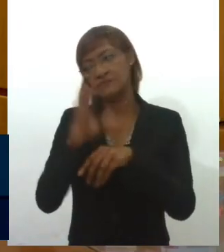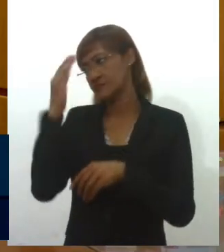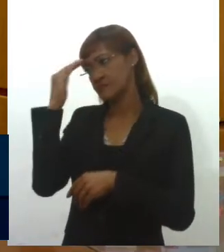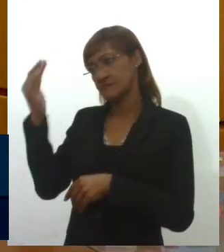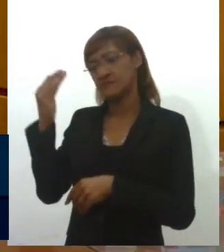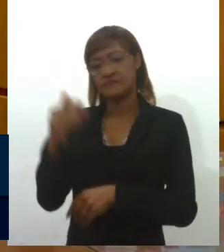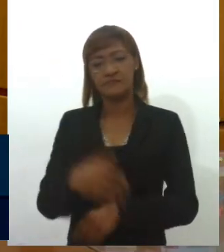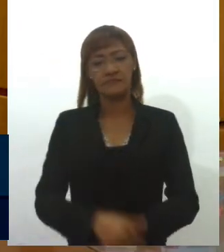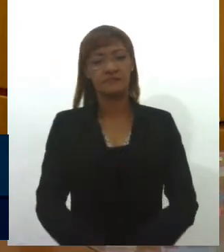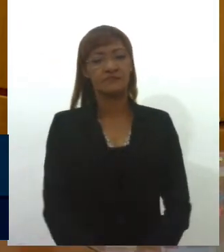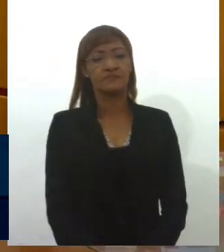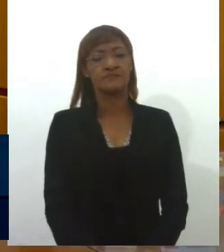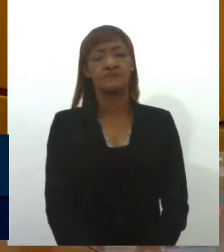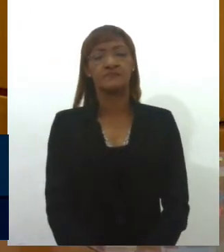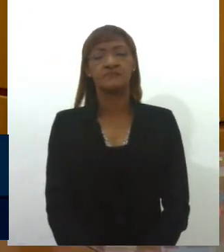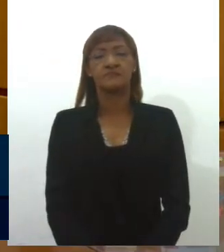presidente.